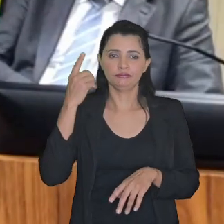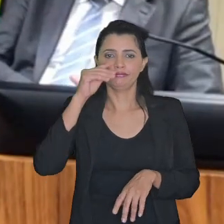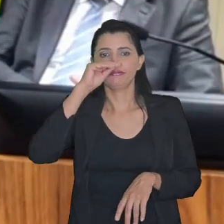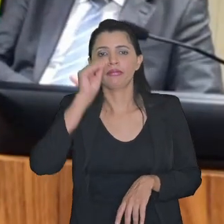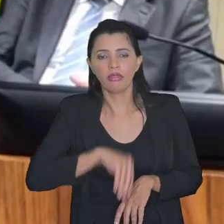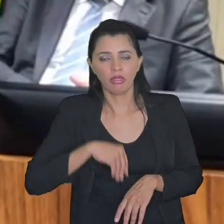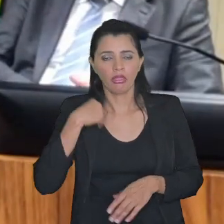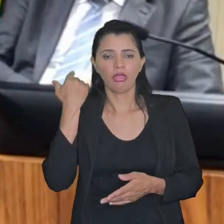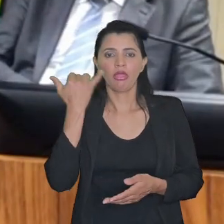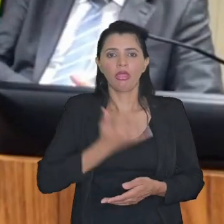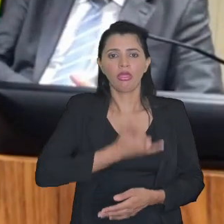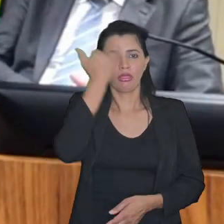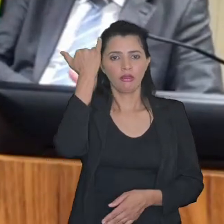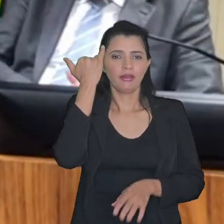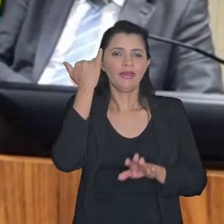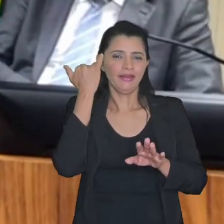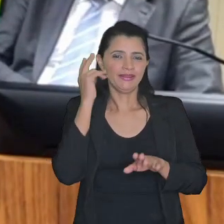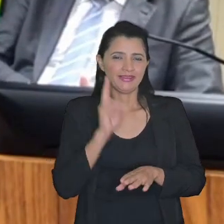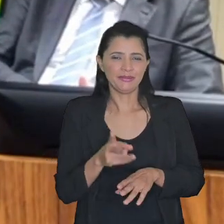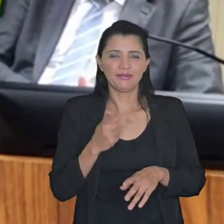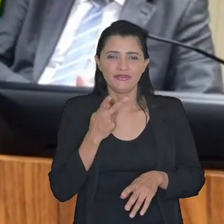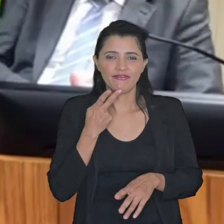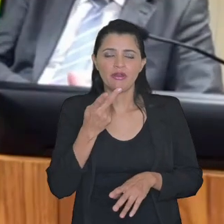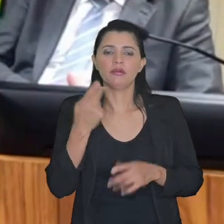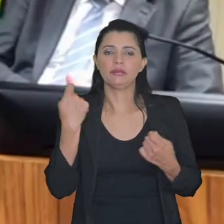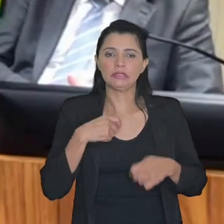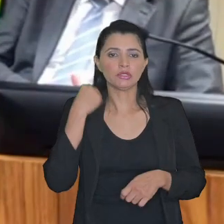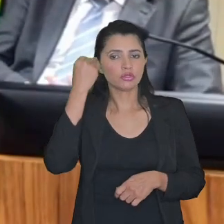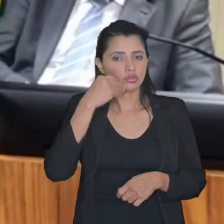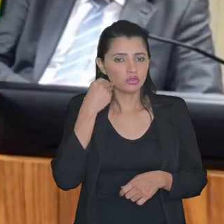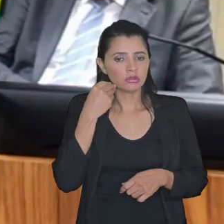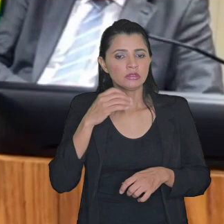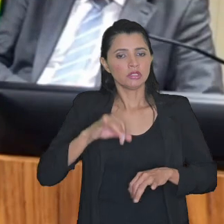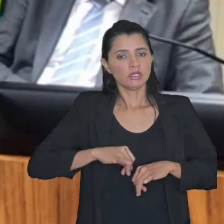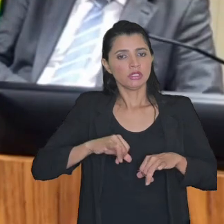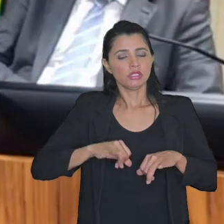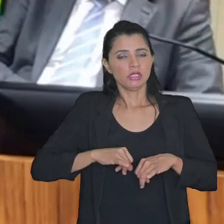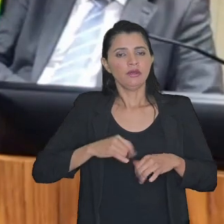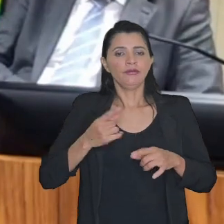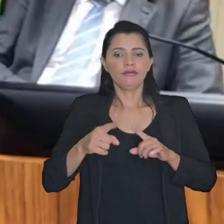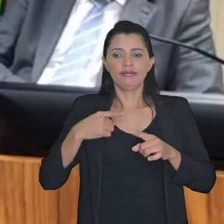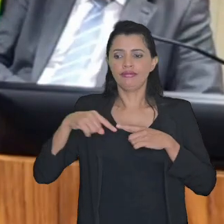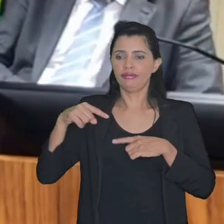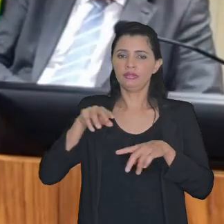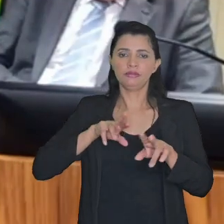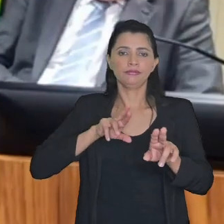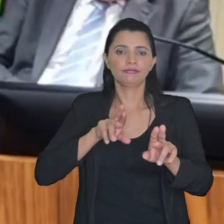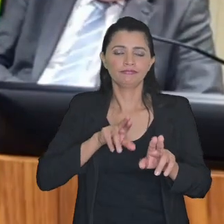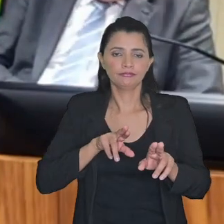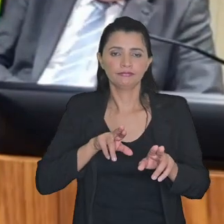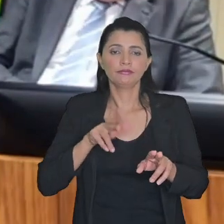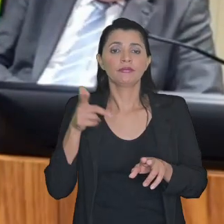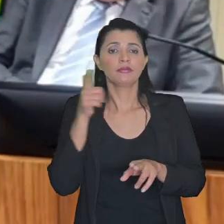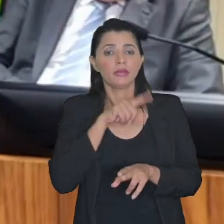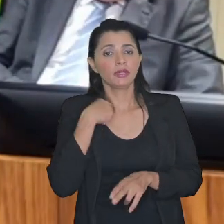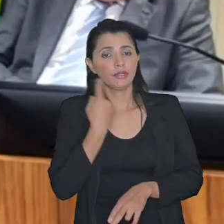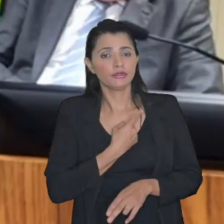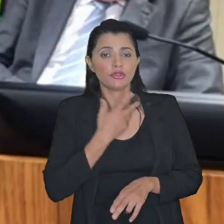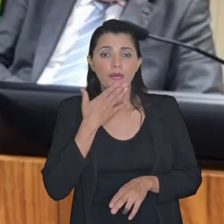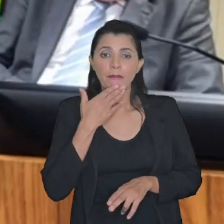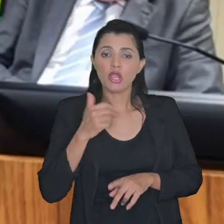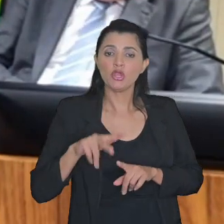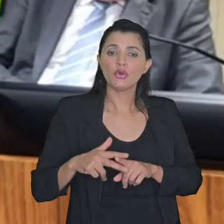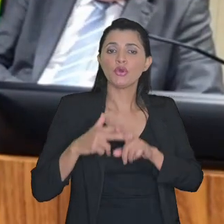fracasso mas é por isso que eu digo entre aspas é preciso sofrer um revés nas expectativas para que a gente